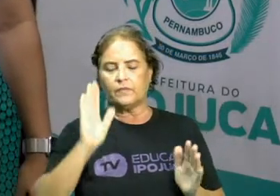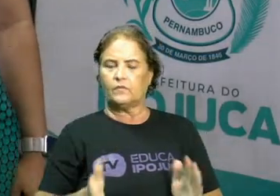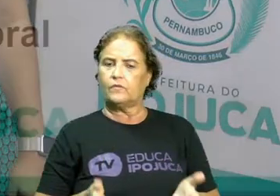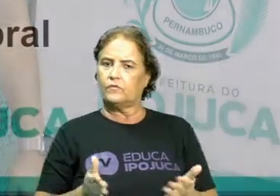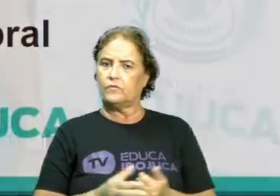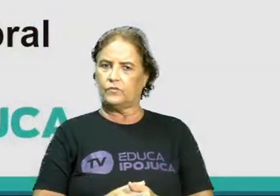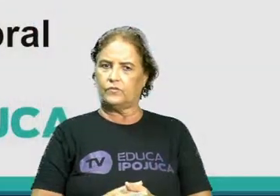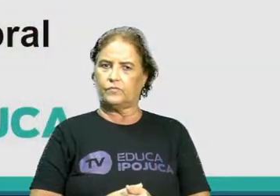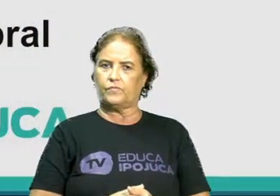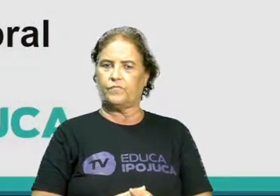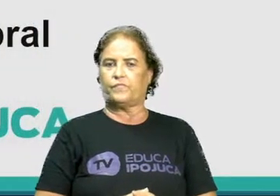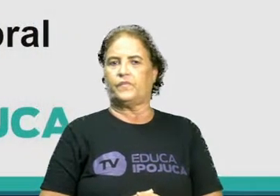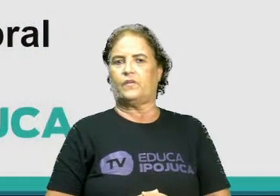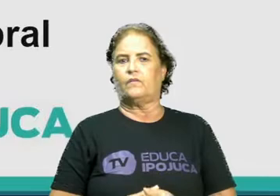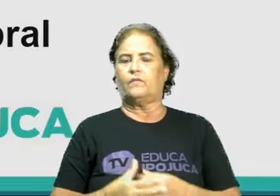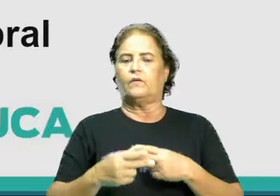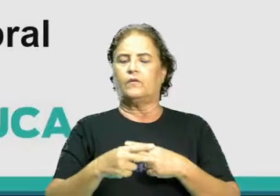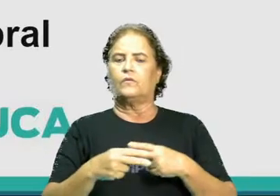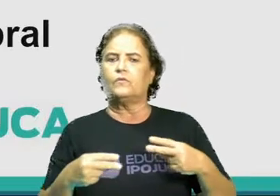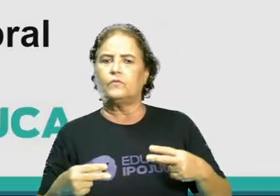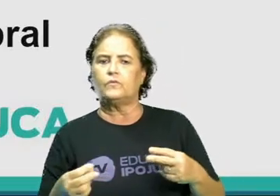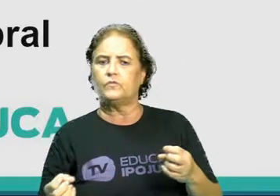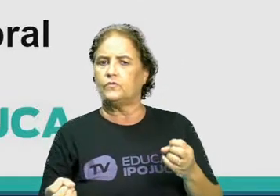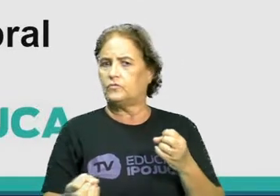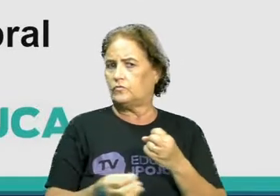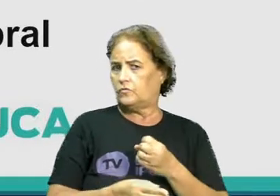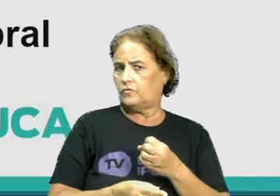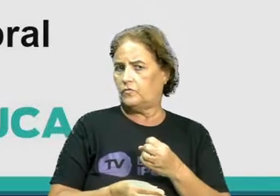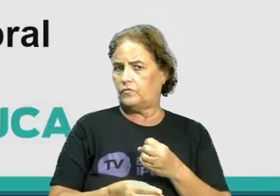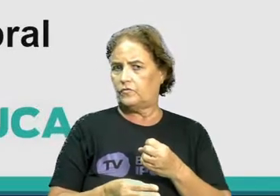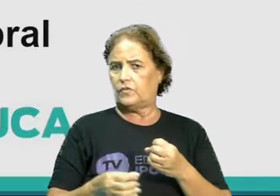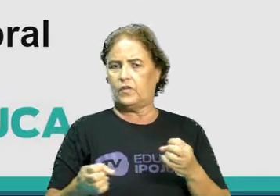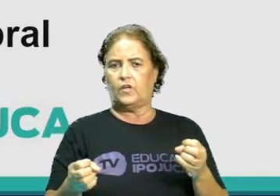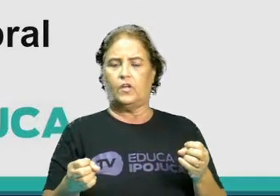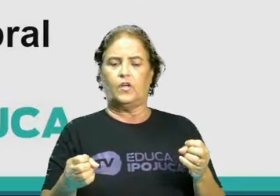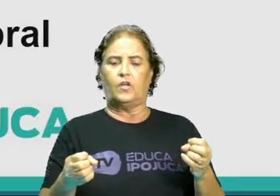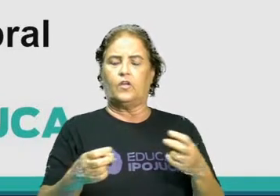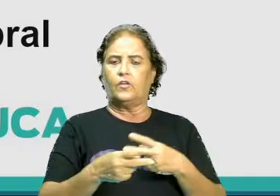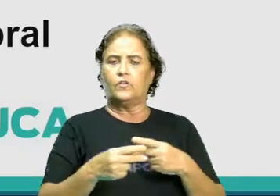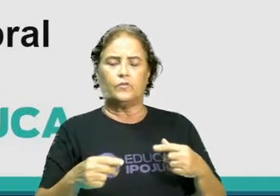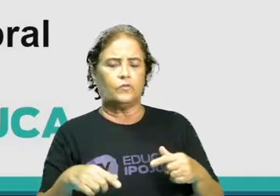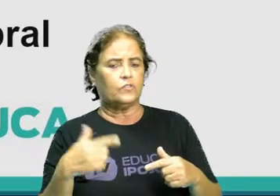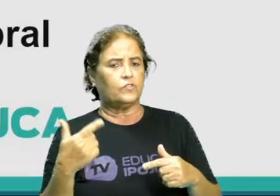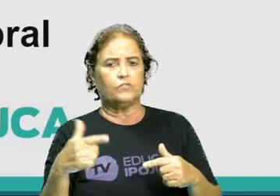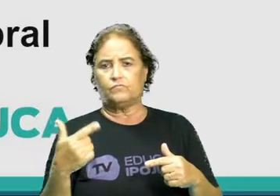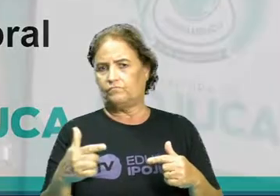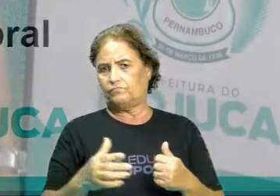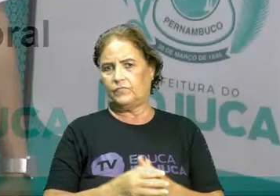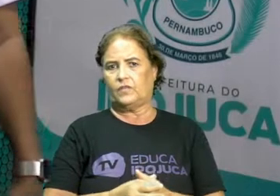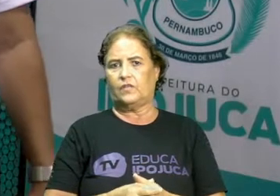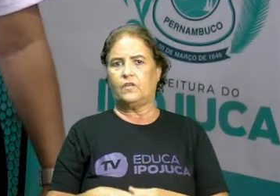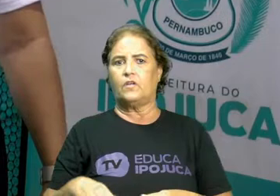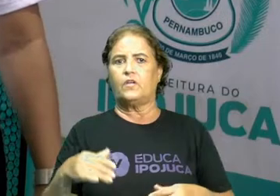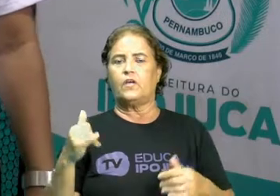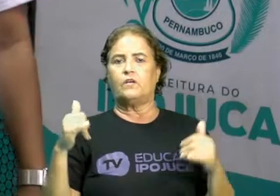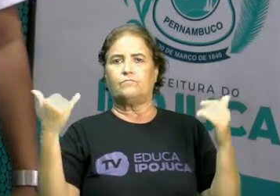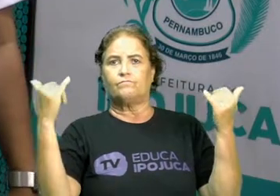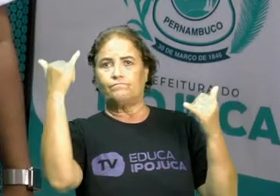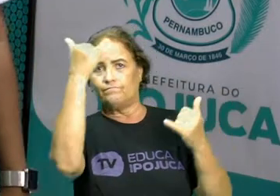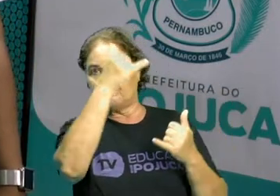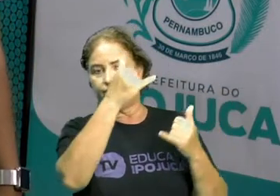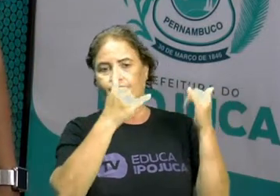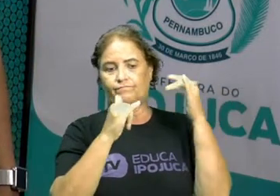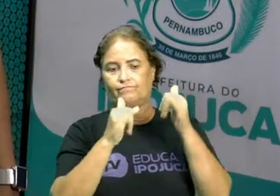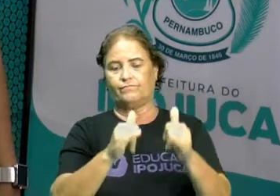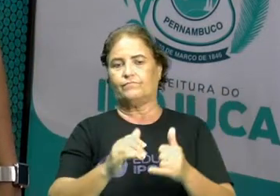recursos renováveis e não renováveis e as suas relações com as fontes de energia. Então